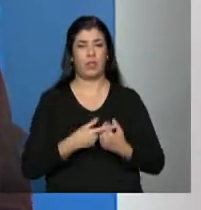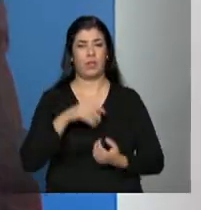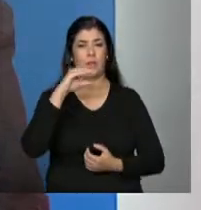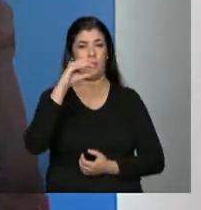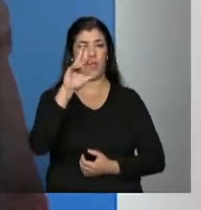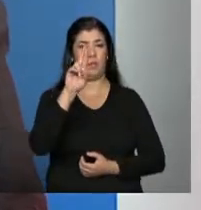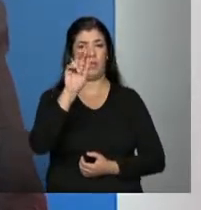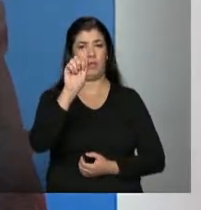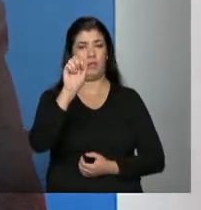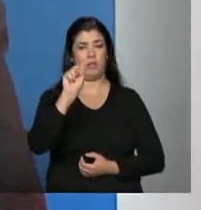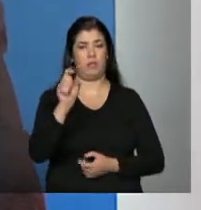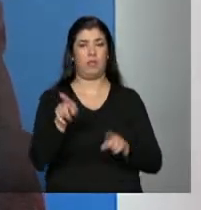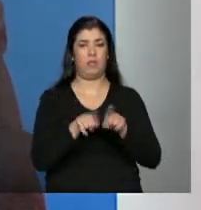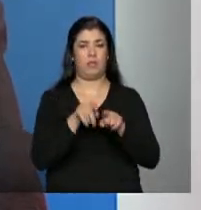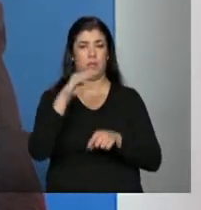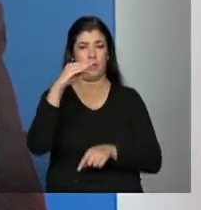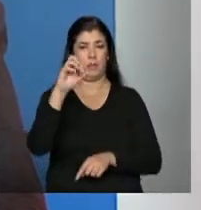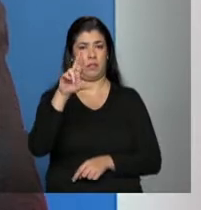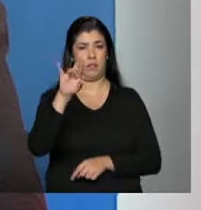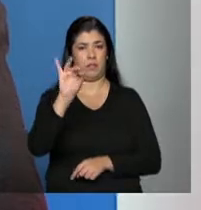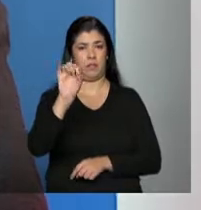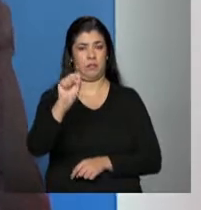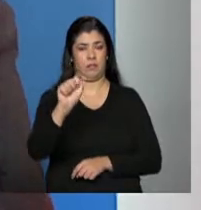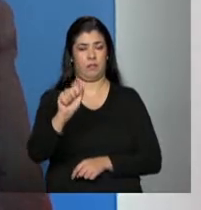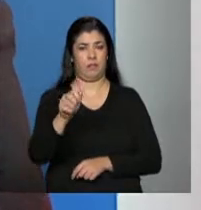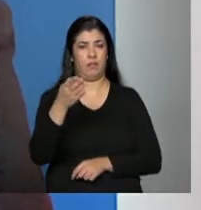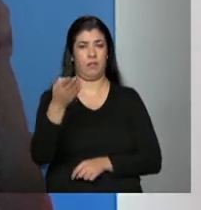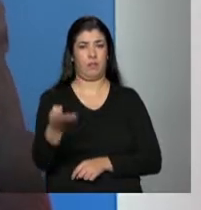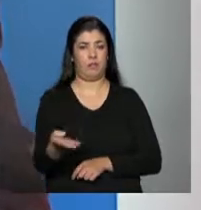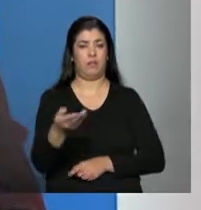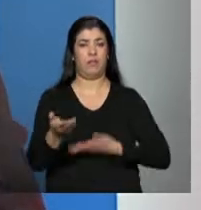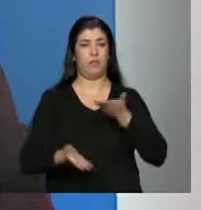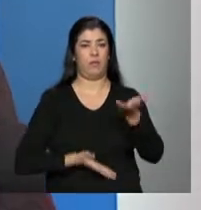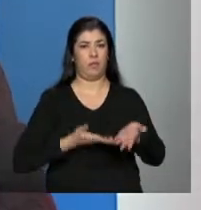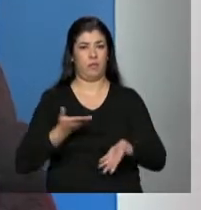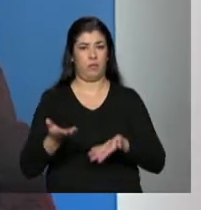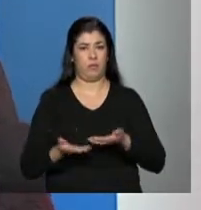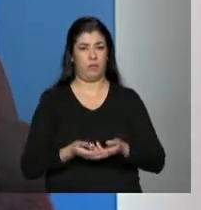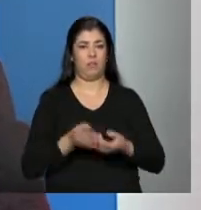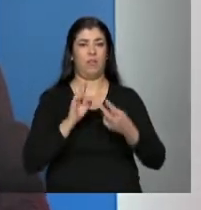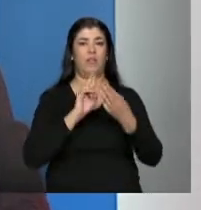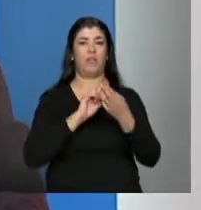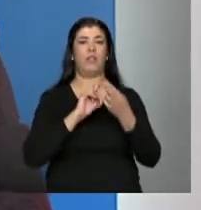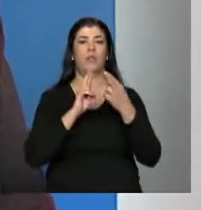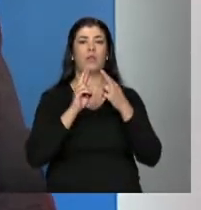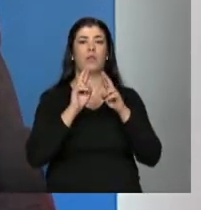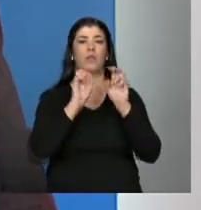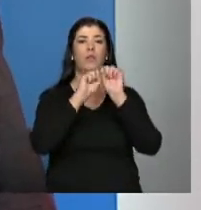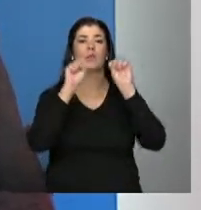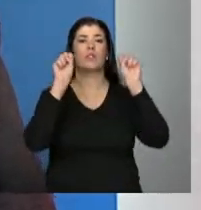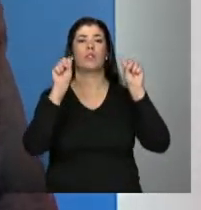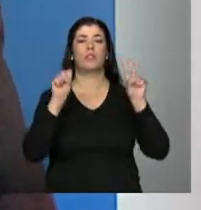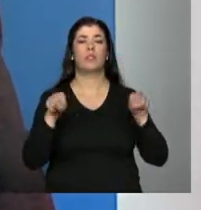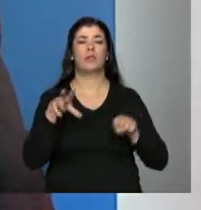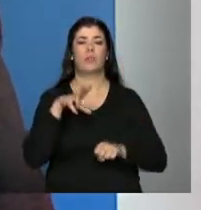CRAs, os CREAs. A gente está falando de serviços que são executados pela rede privada e, portanto, serviços